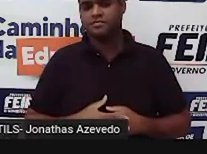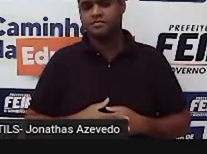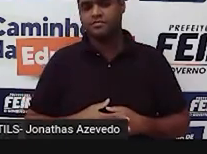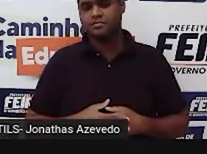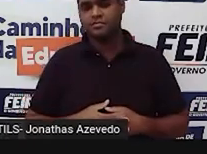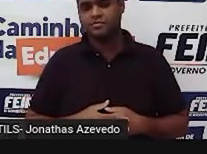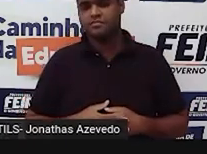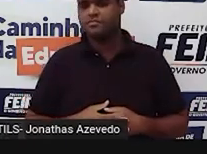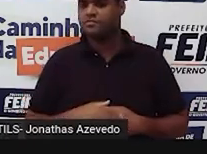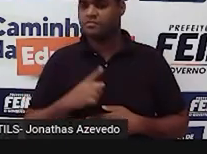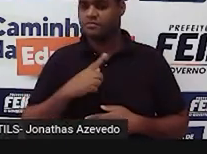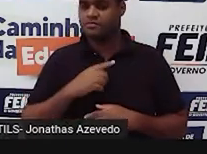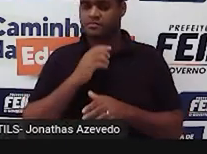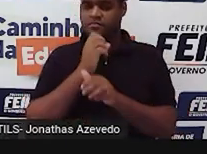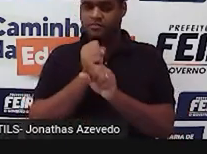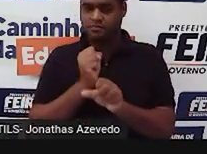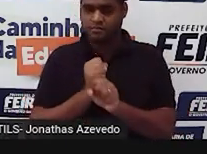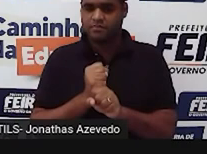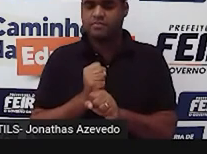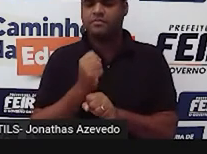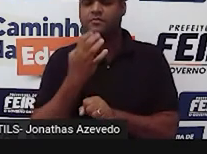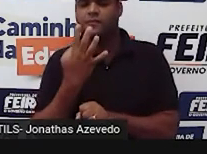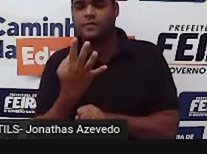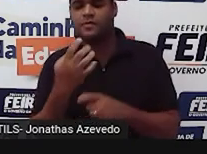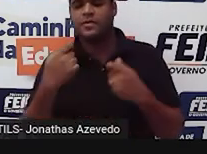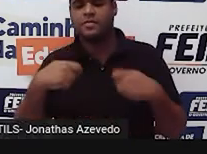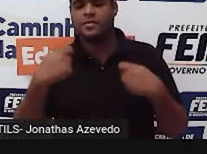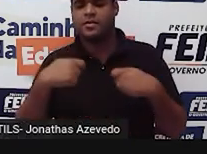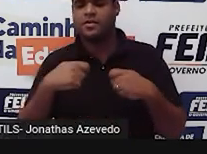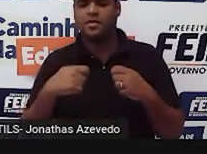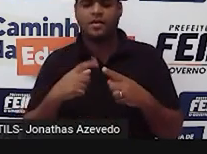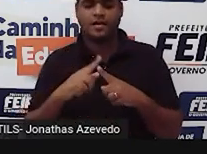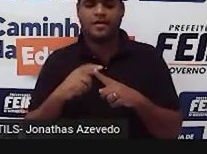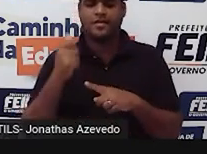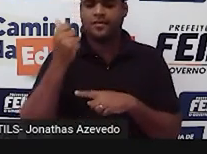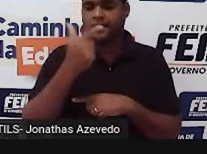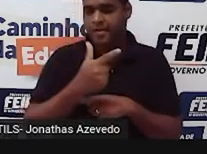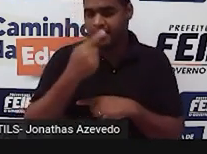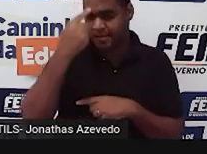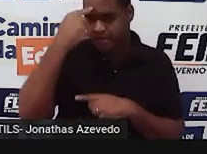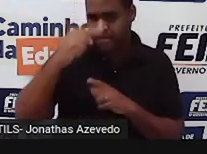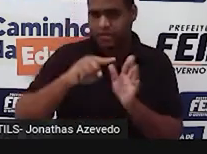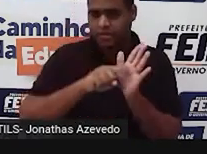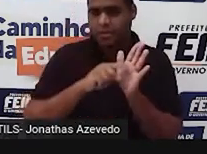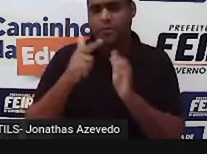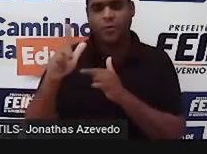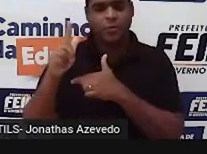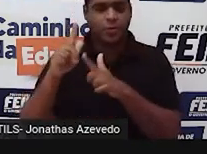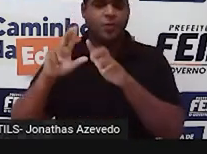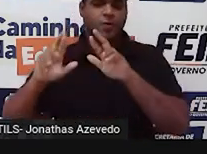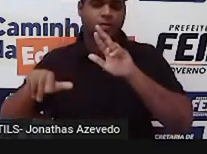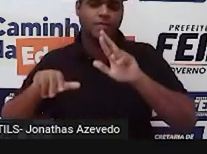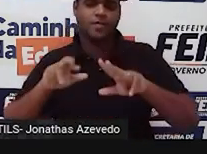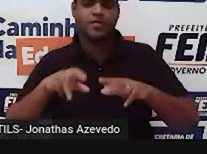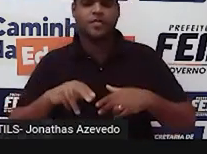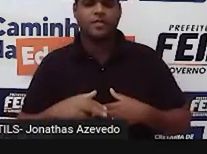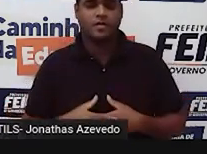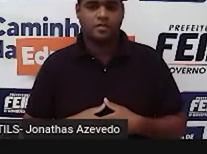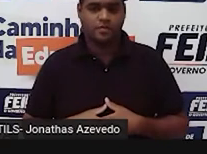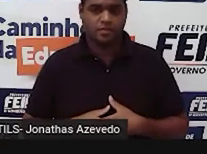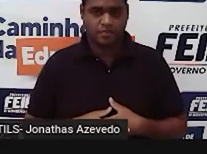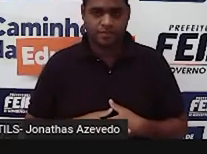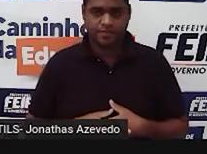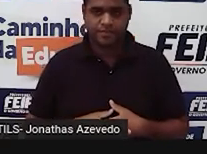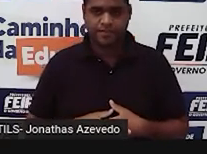4 vai ter que ser maior que a subtração dos outros dois. Então, peguei o 4.